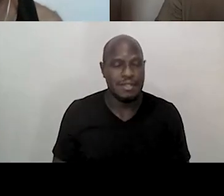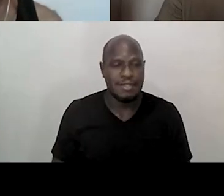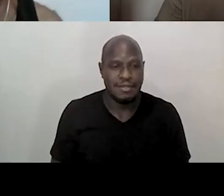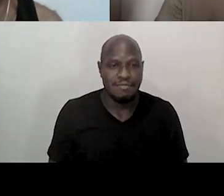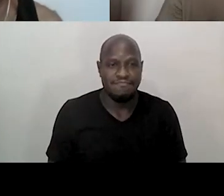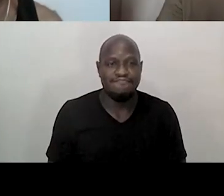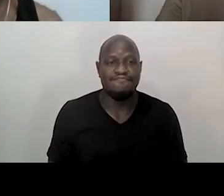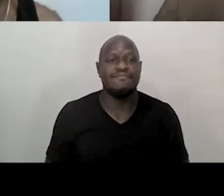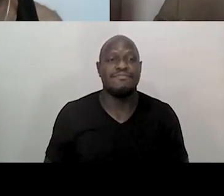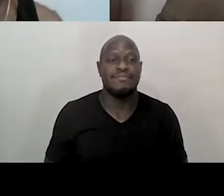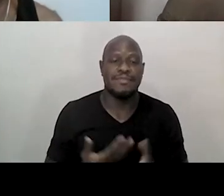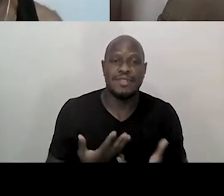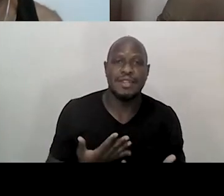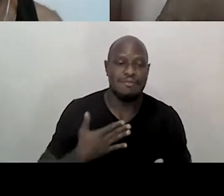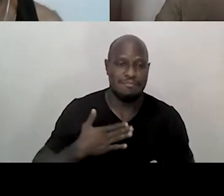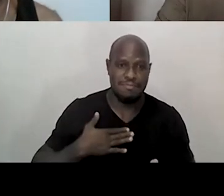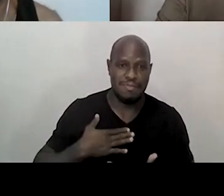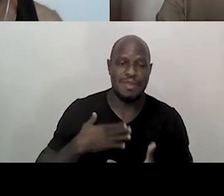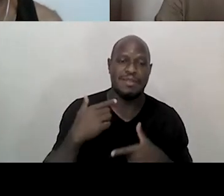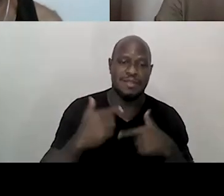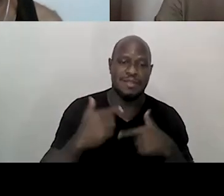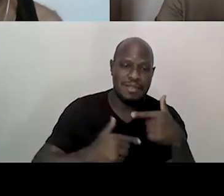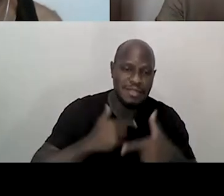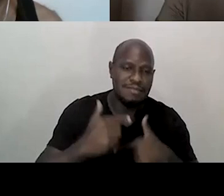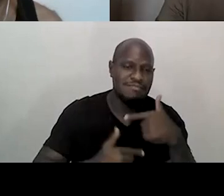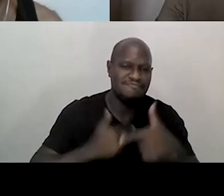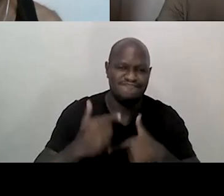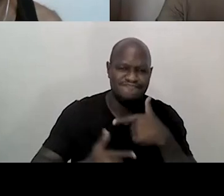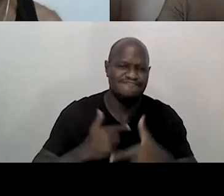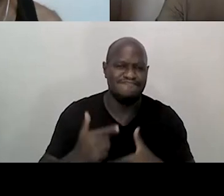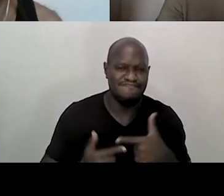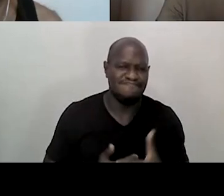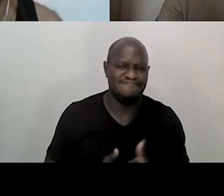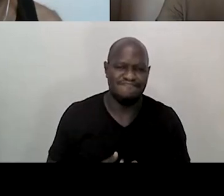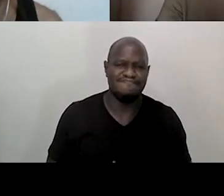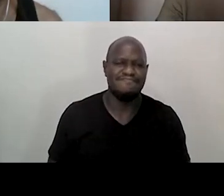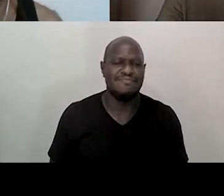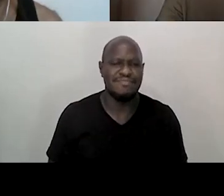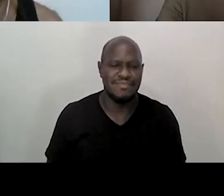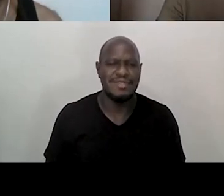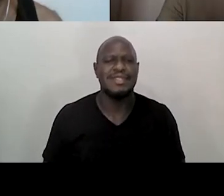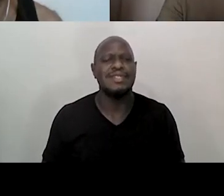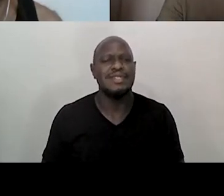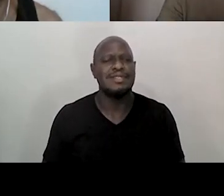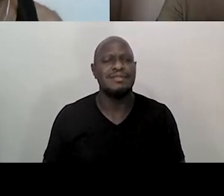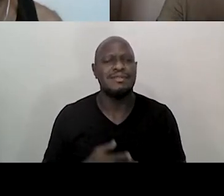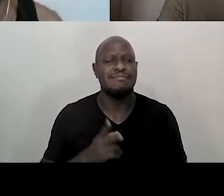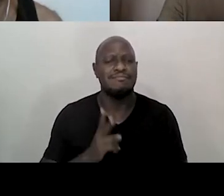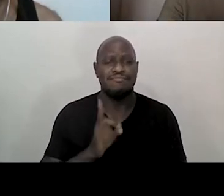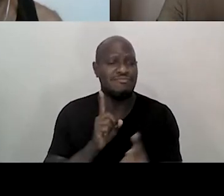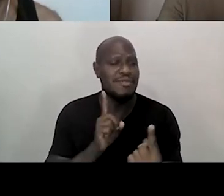Então, o meu trabalho sempre foi, desde o início, diretamente com o usuário.